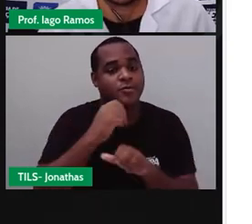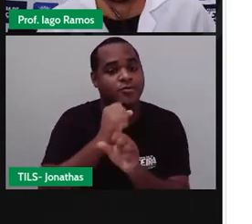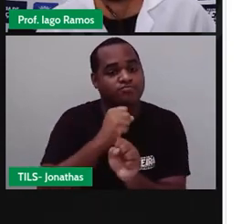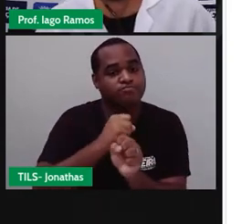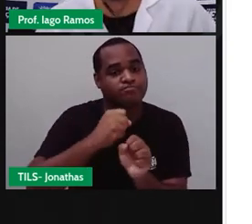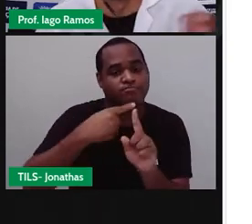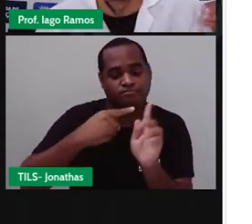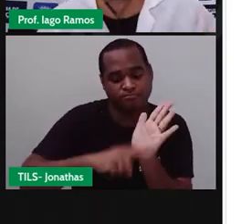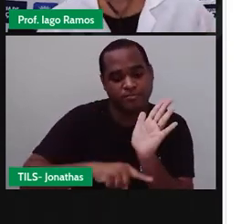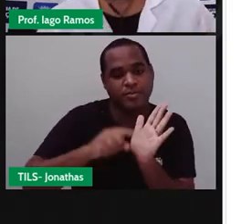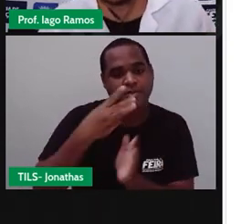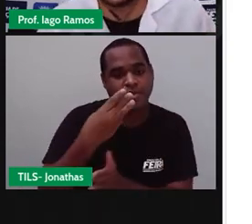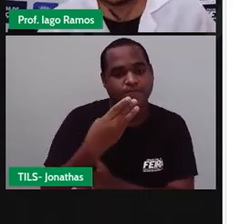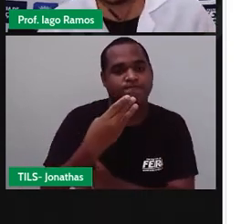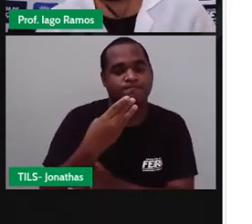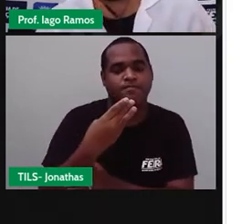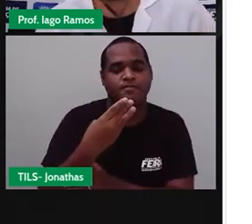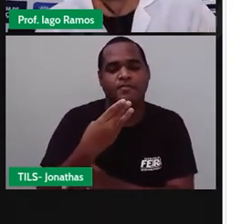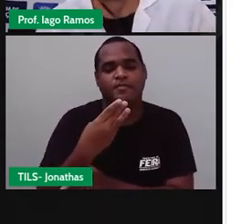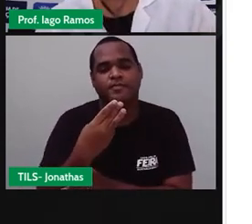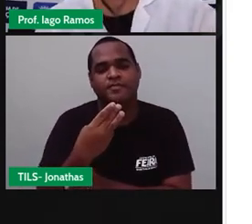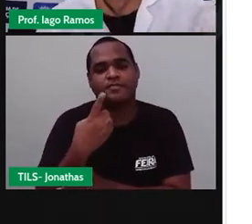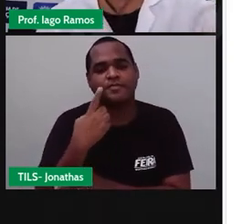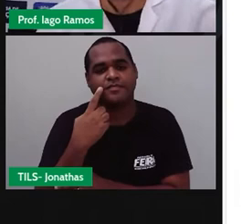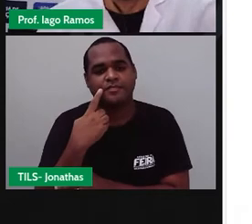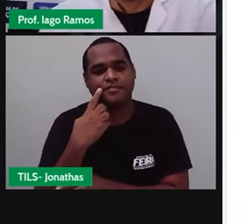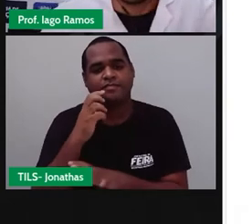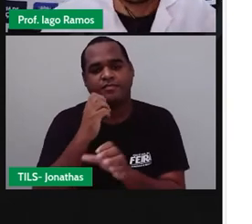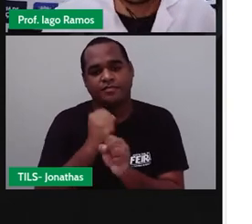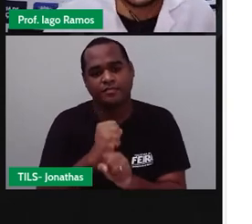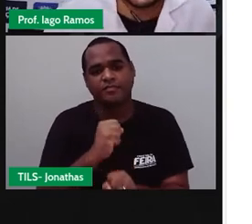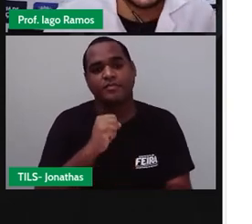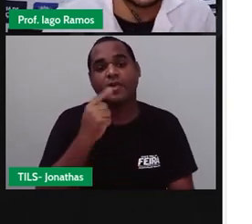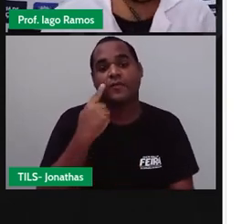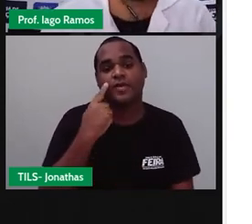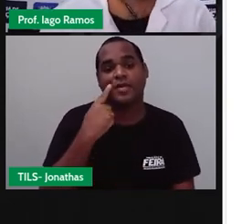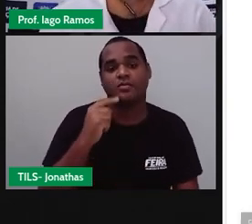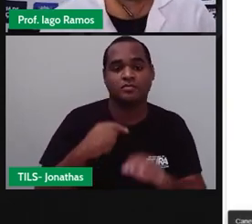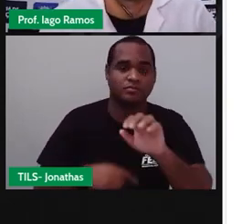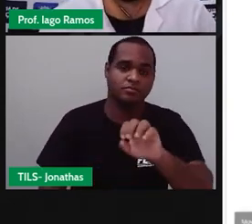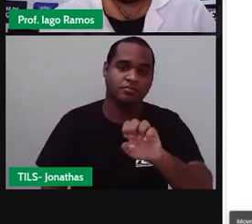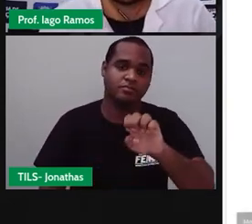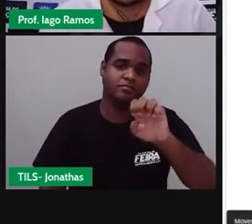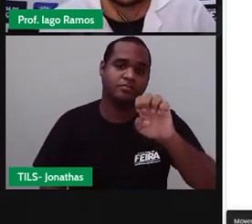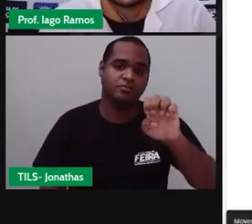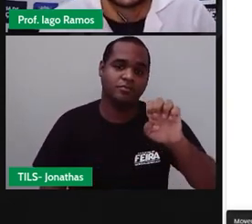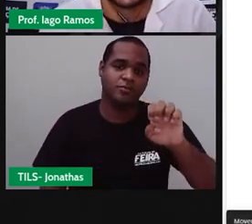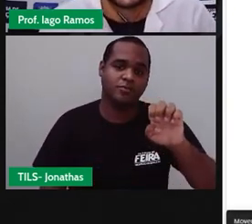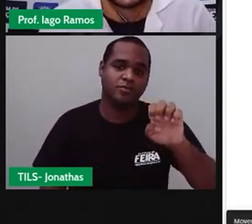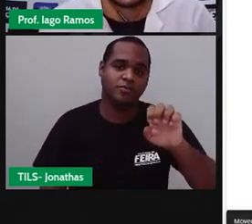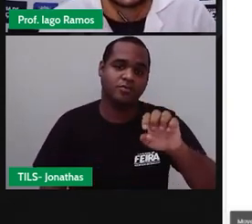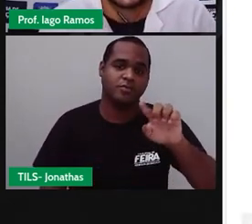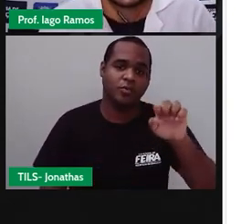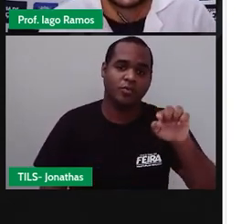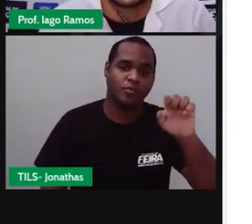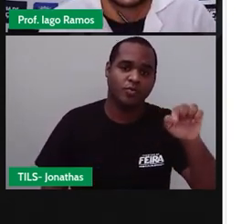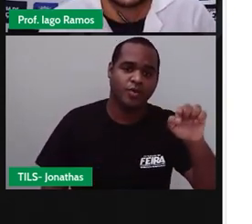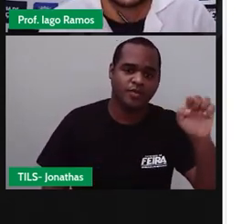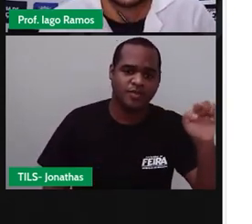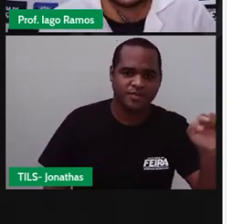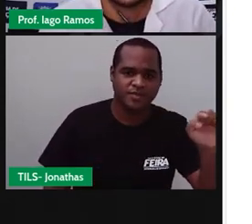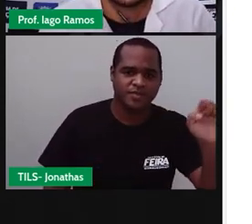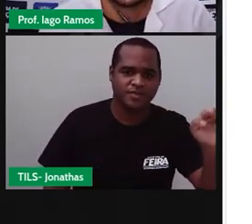novo. Somar menos 3, você vai caminhar 3 casinhas à esquerda. Então, de novo, 3